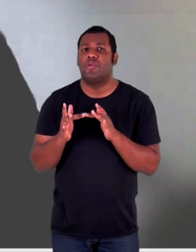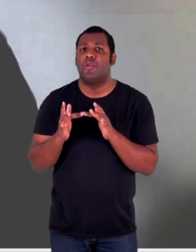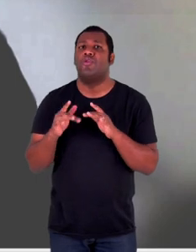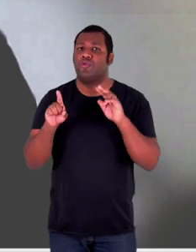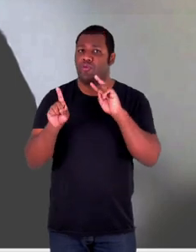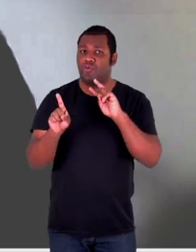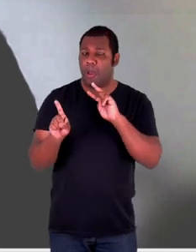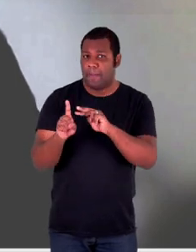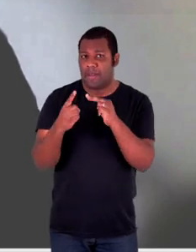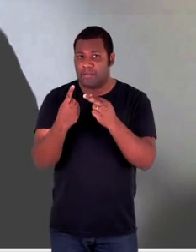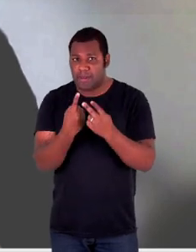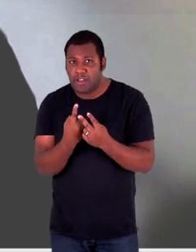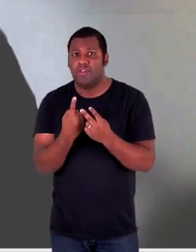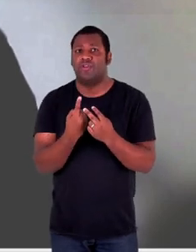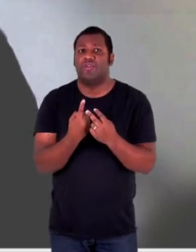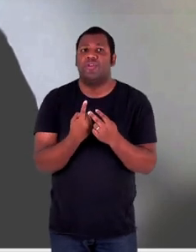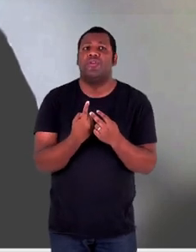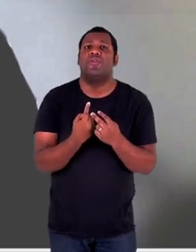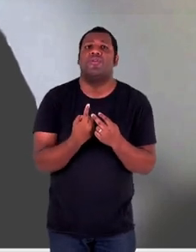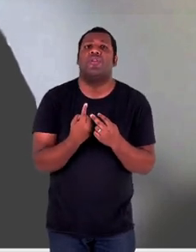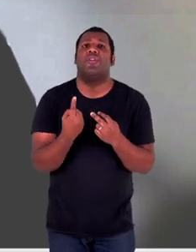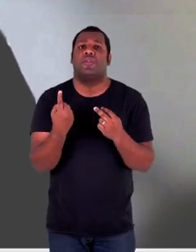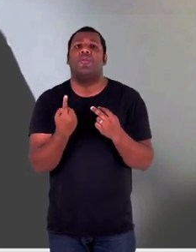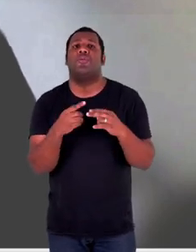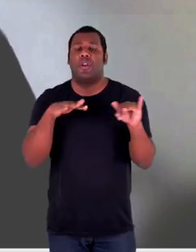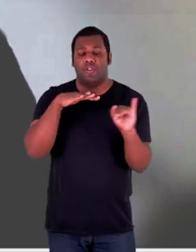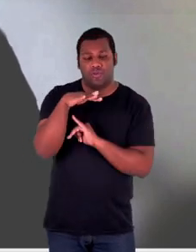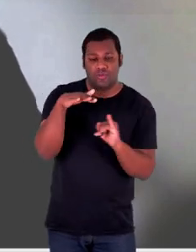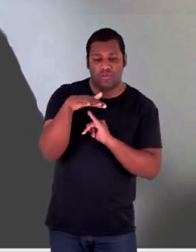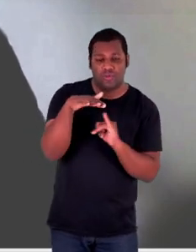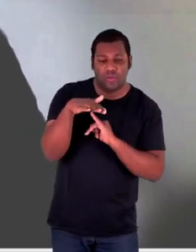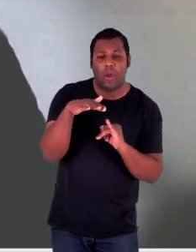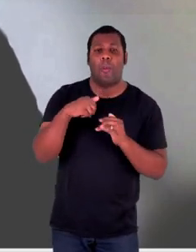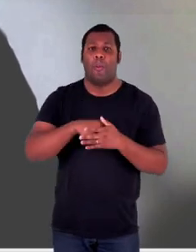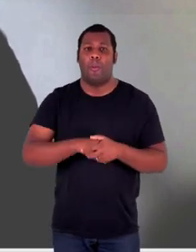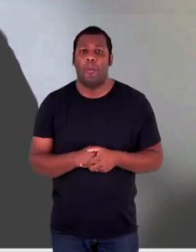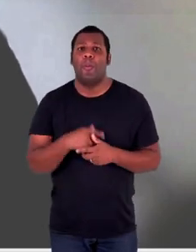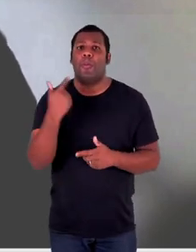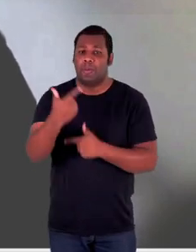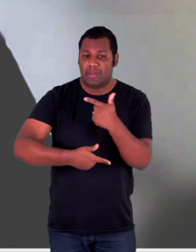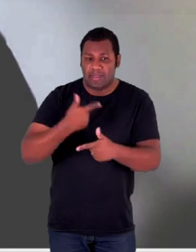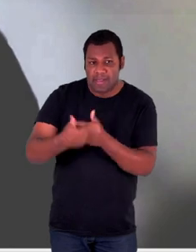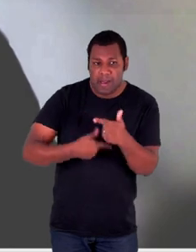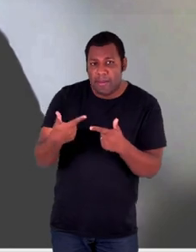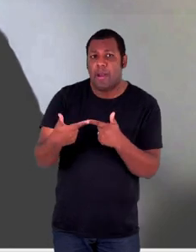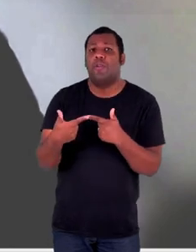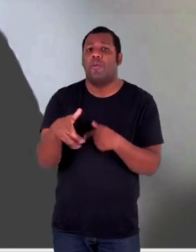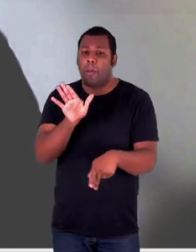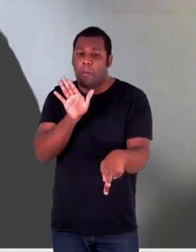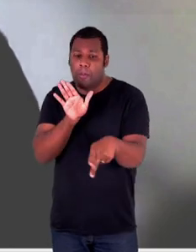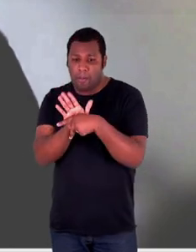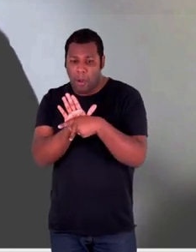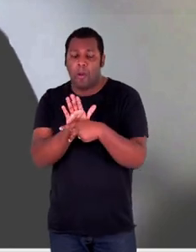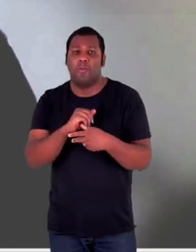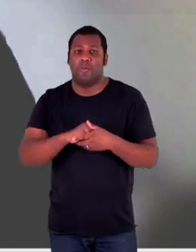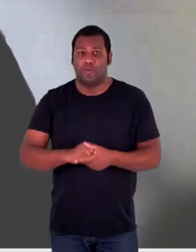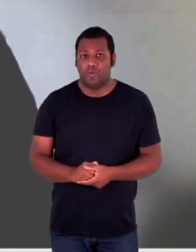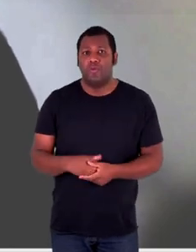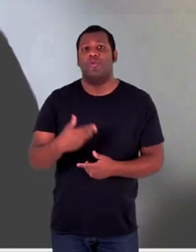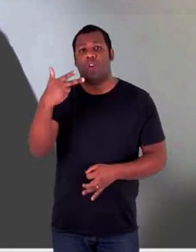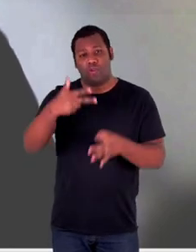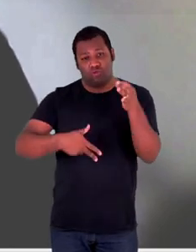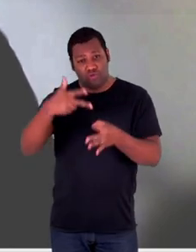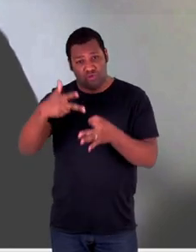vista interno e interinstitucionalidade, ou seja, nesses trabalhos próprios, dado que nós estamos falando de um